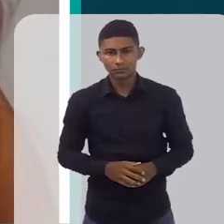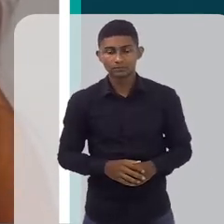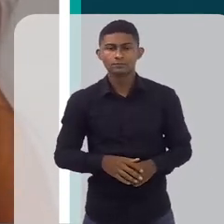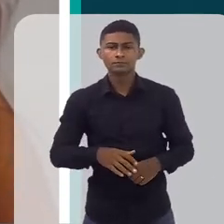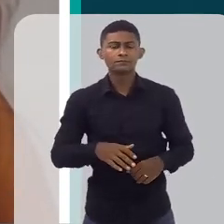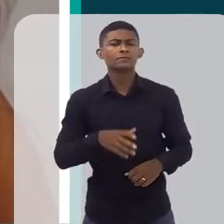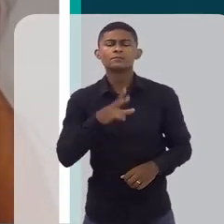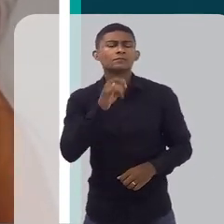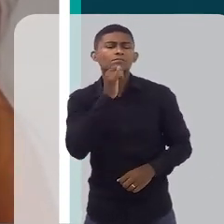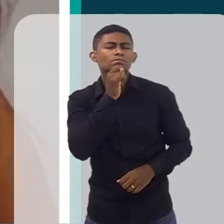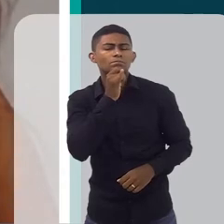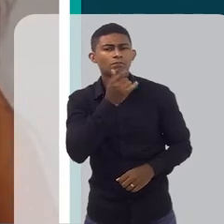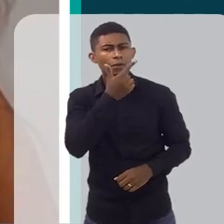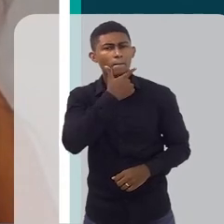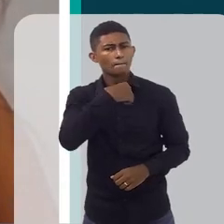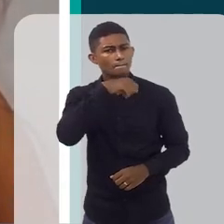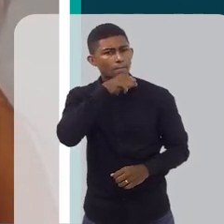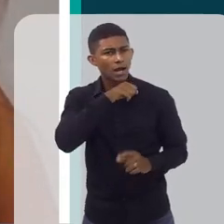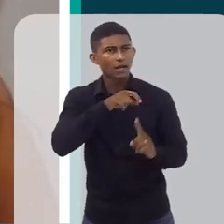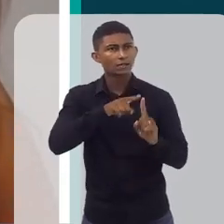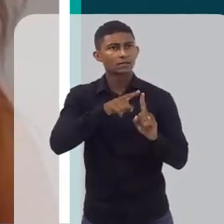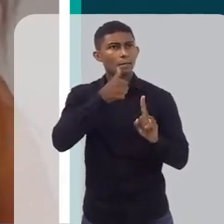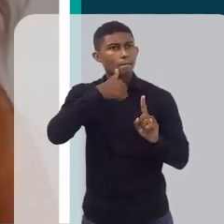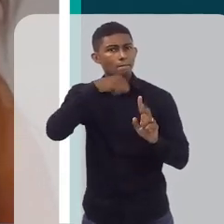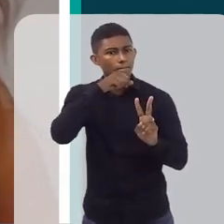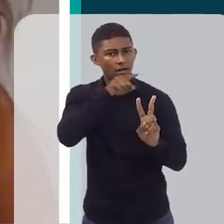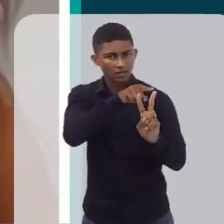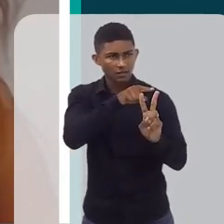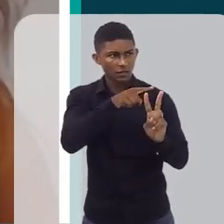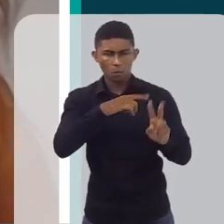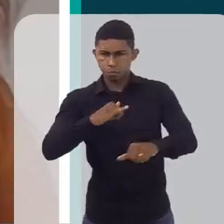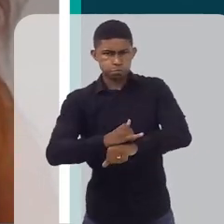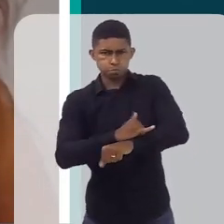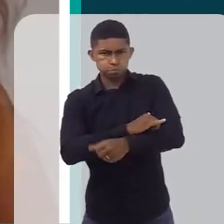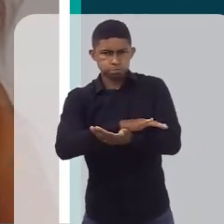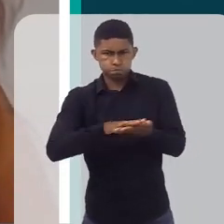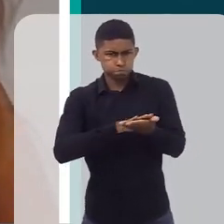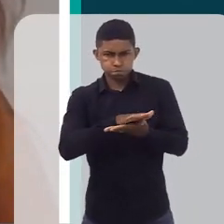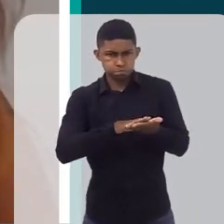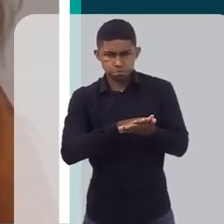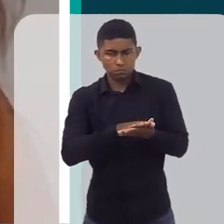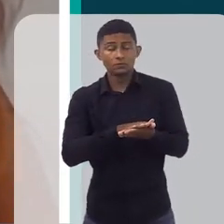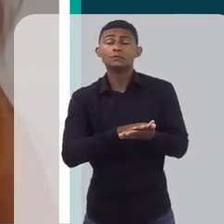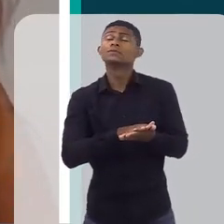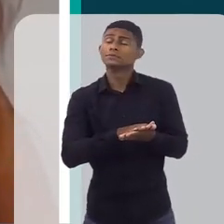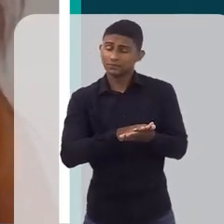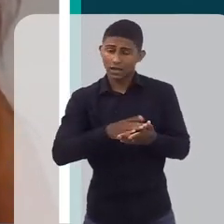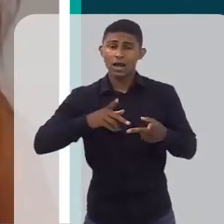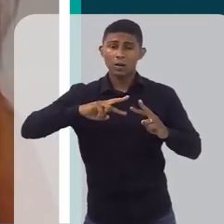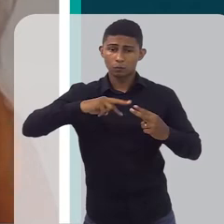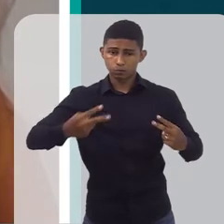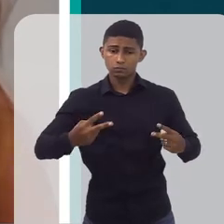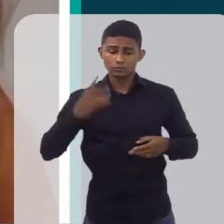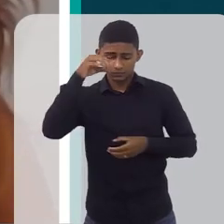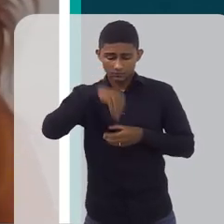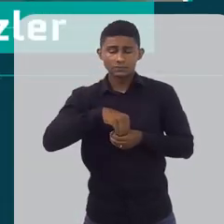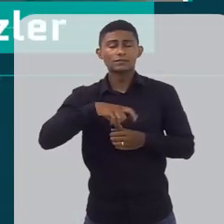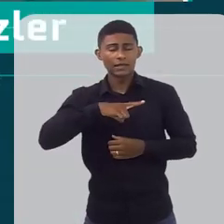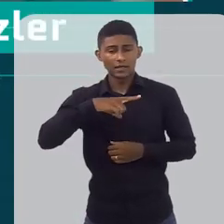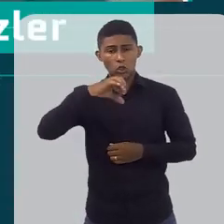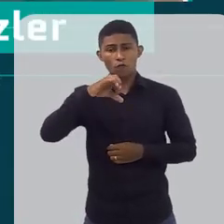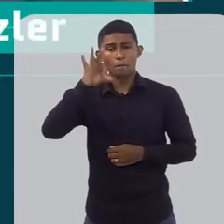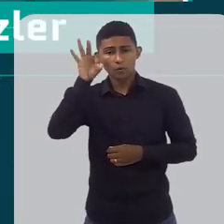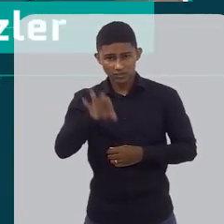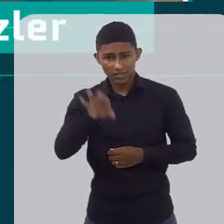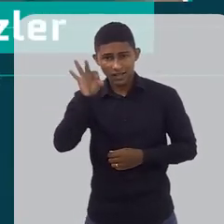dos pais são obesos, tá? A criança ainda tem 9% de chance de se tornar obesa. Um